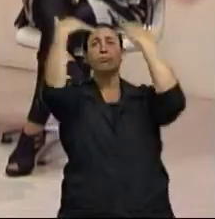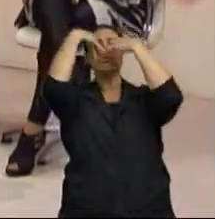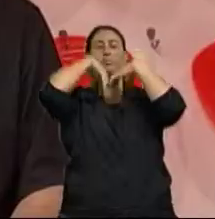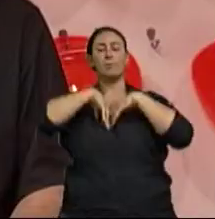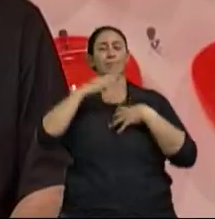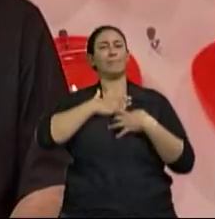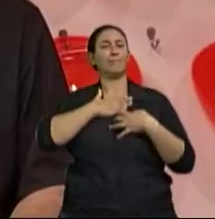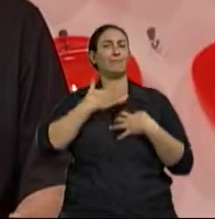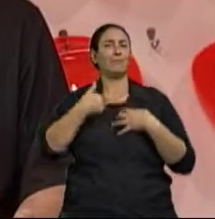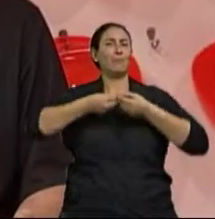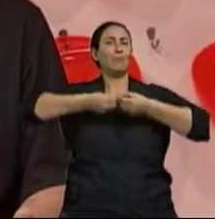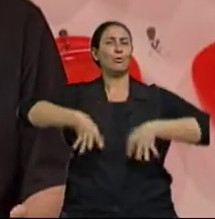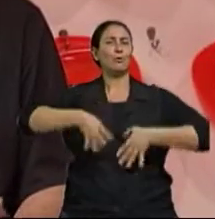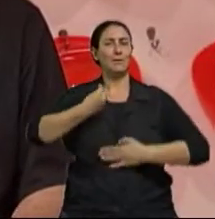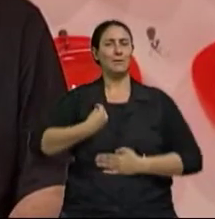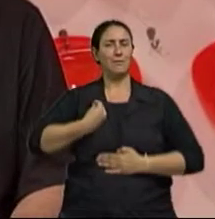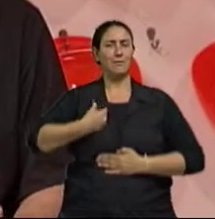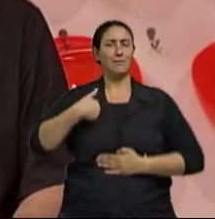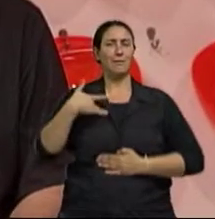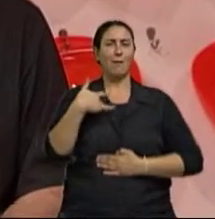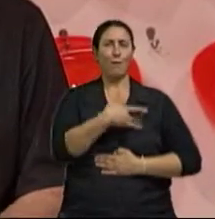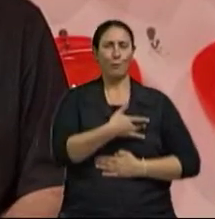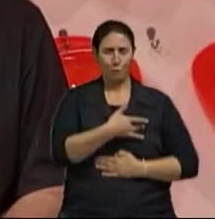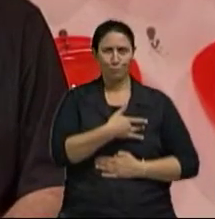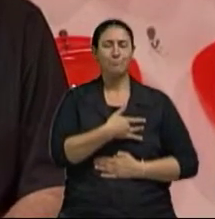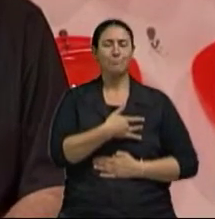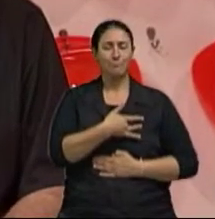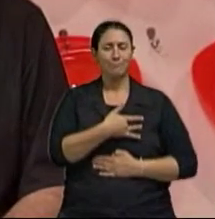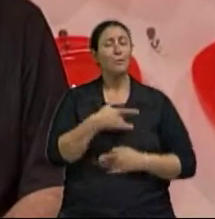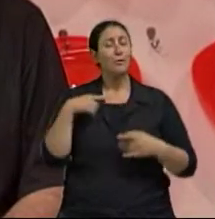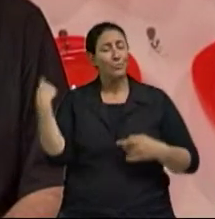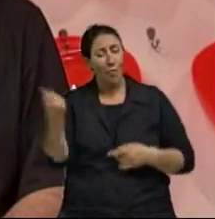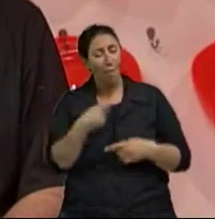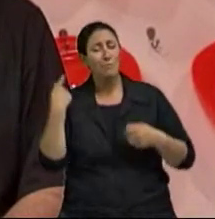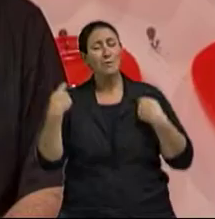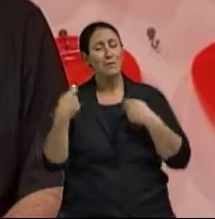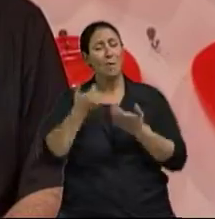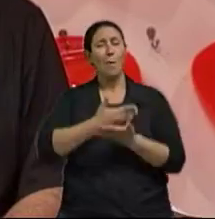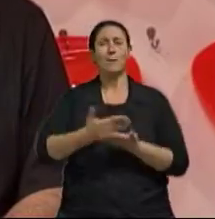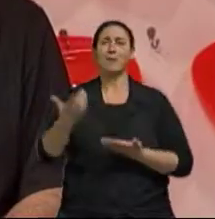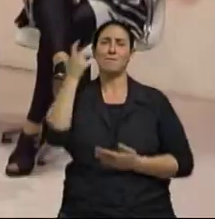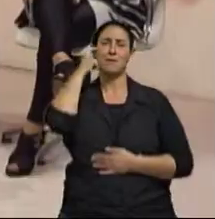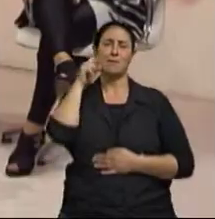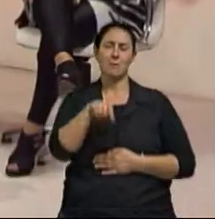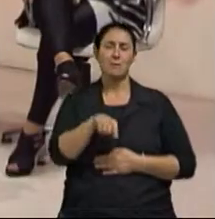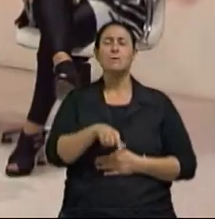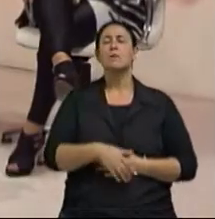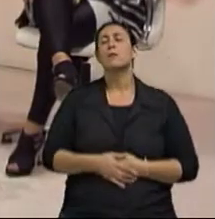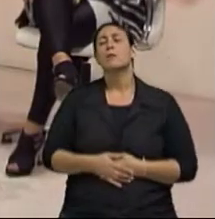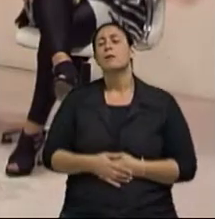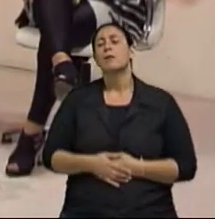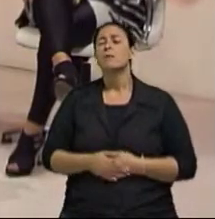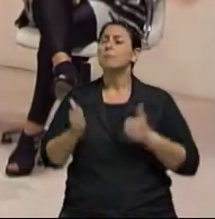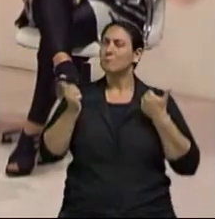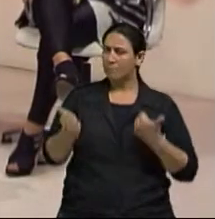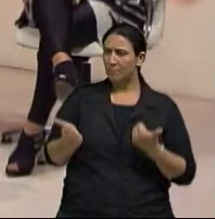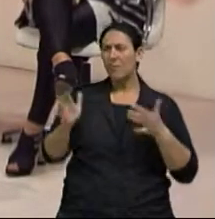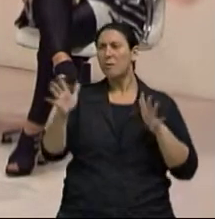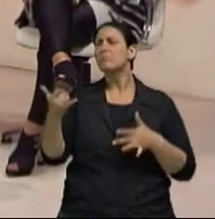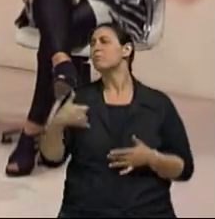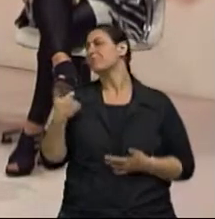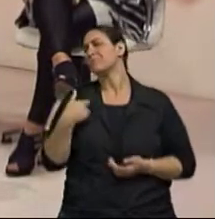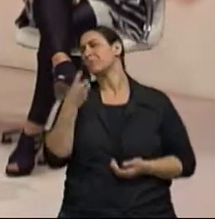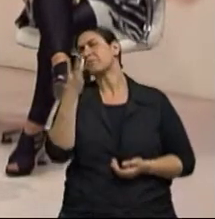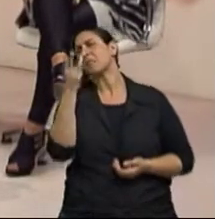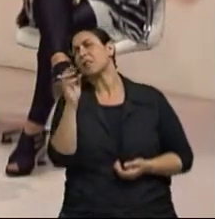são várias coisas que nós temos que fazer para poder... E os que são com 30 e poucos